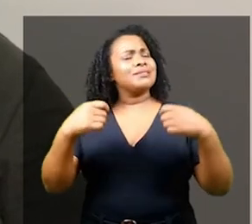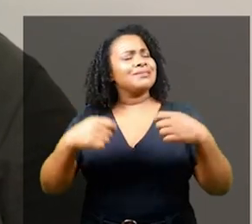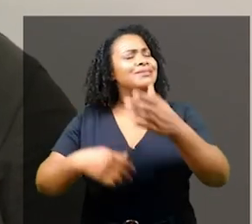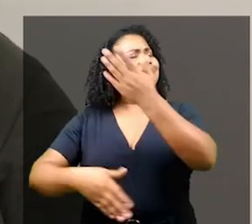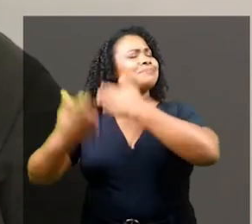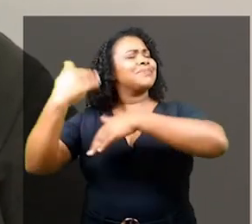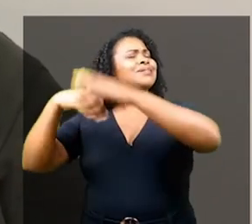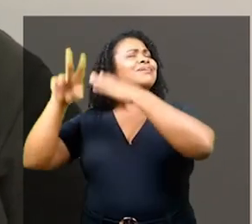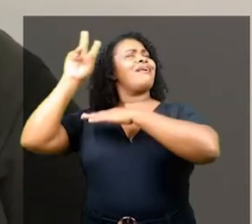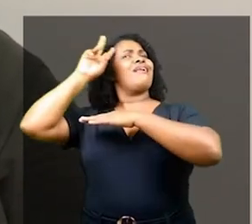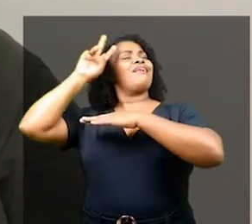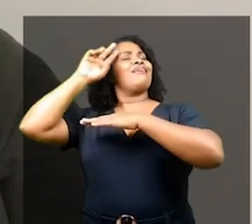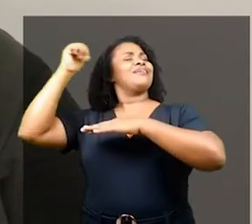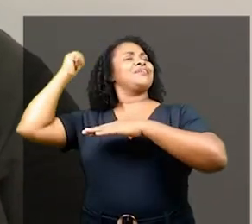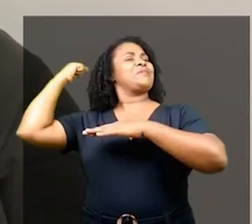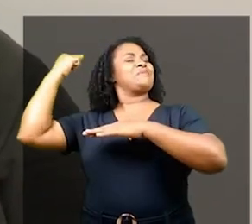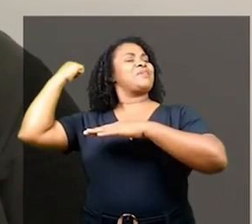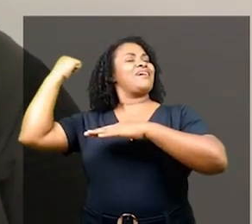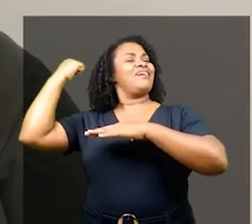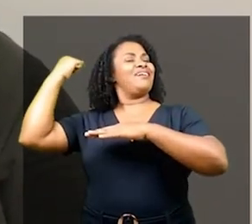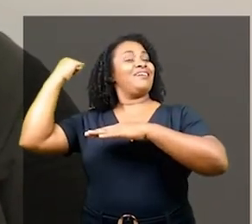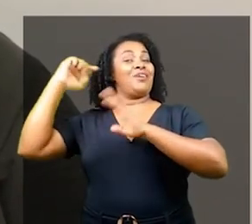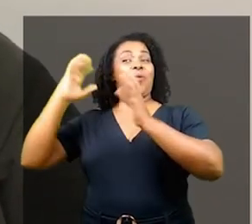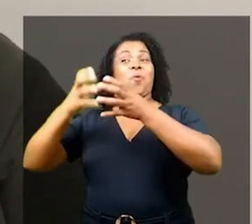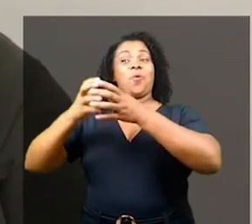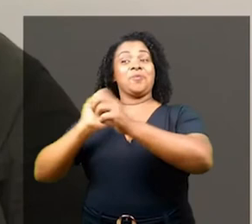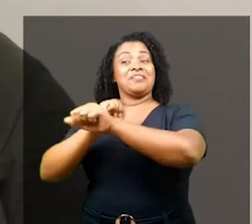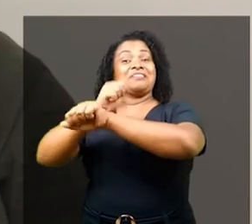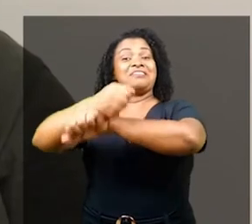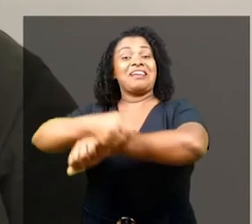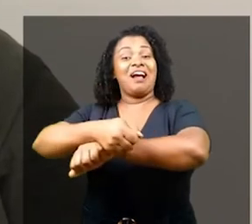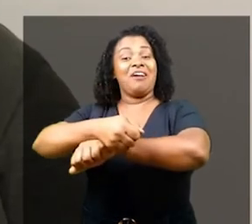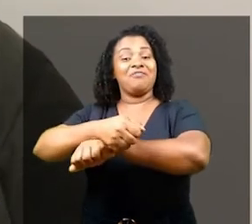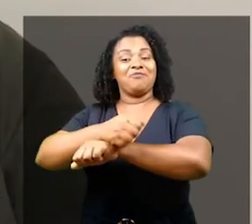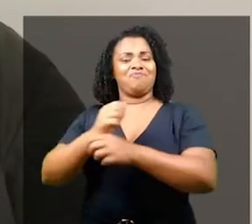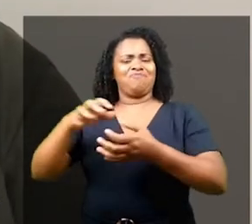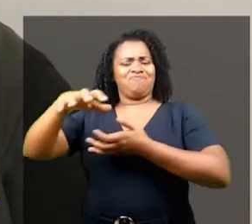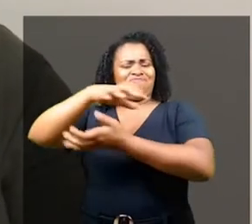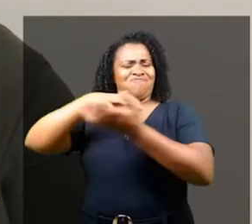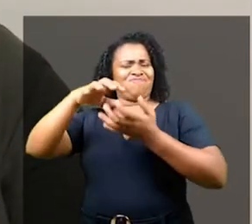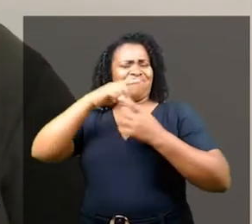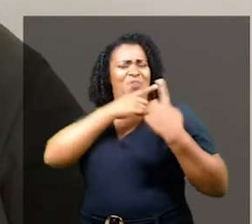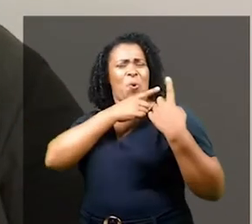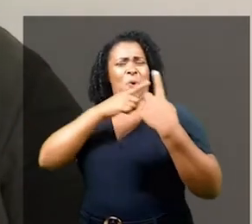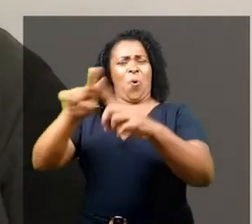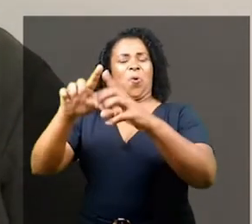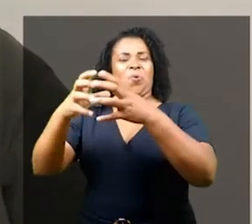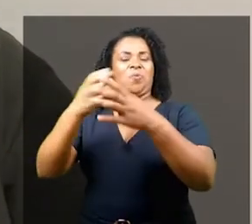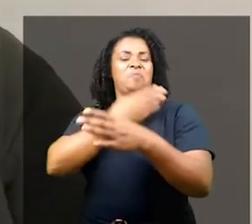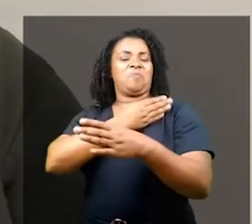revoltaram os males naquele pedaço da nossa história que nunca nos é contado. E não é contado porque nós vencemos.